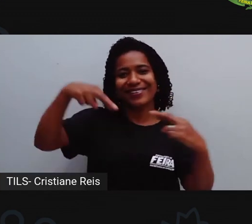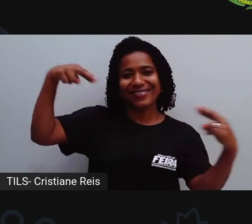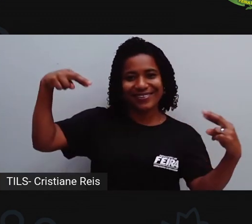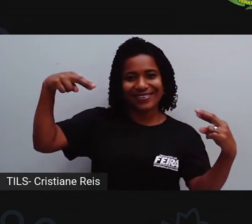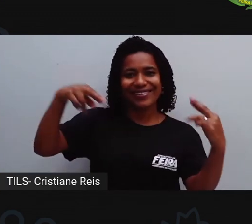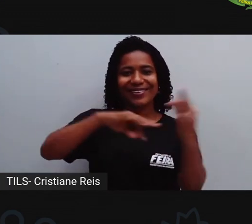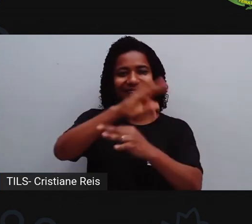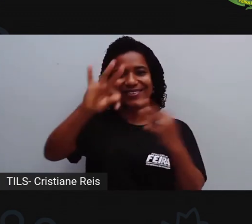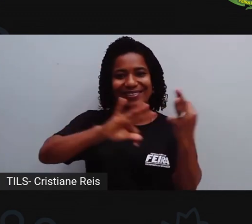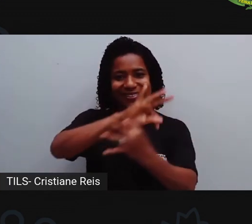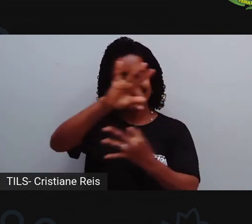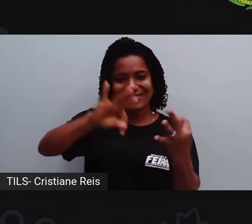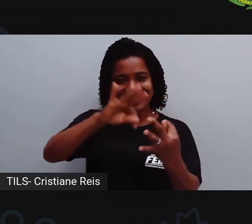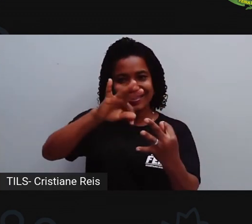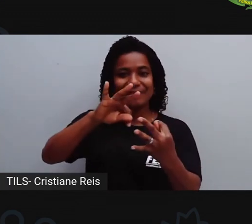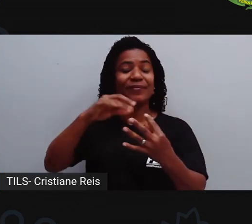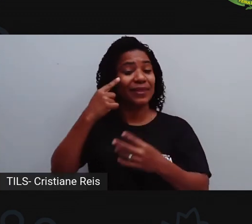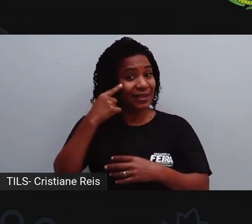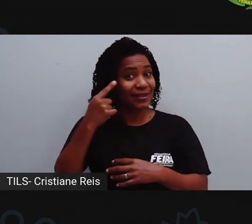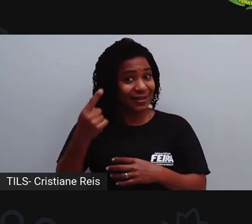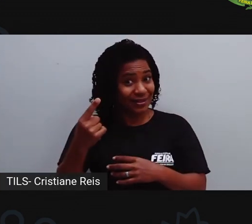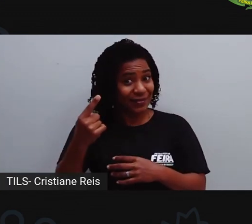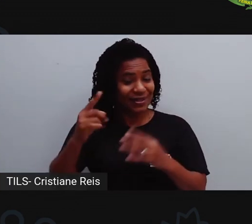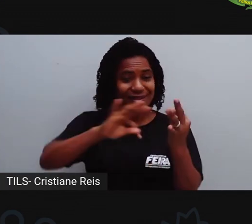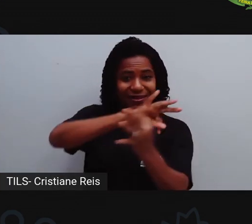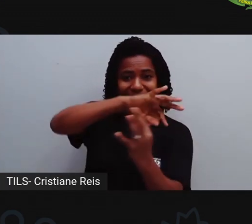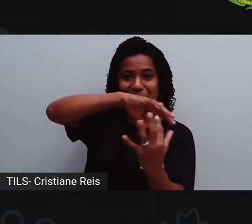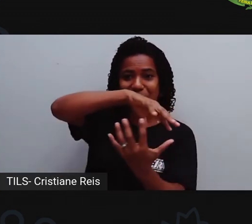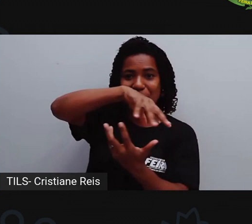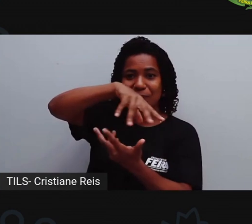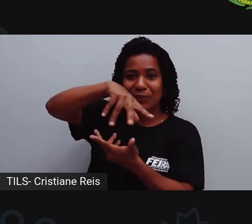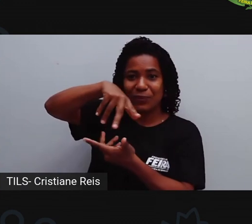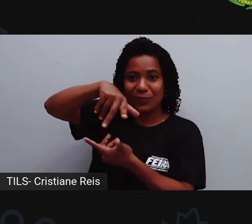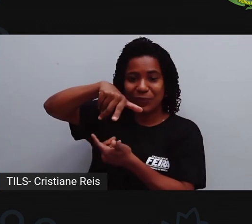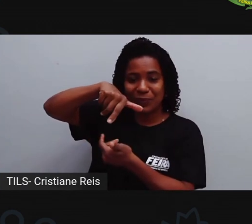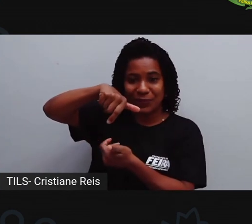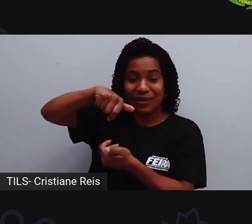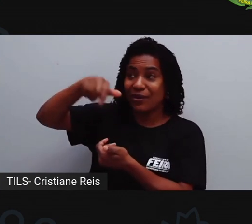movimento em torno do Sol, né? No formato elítico.